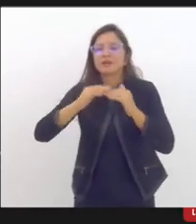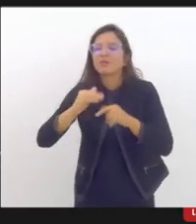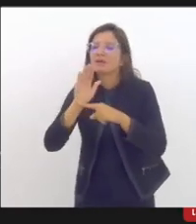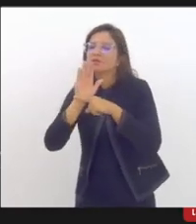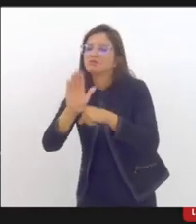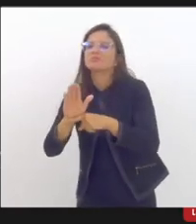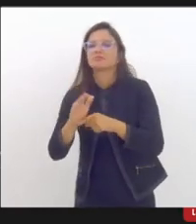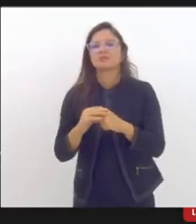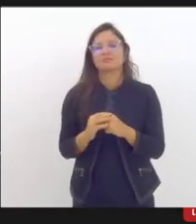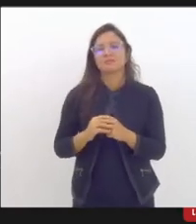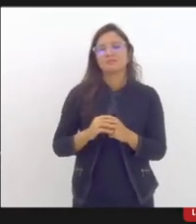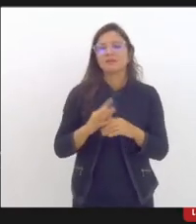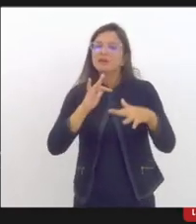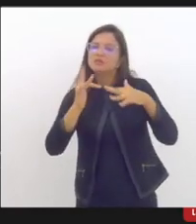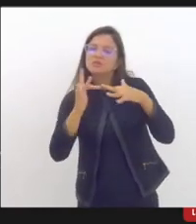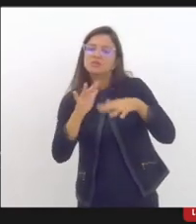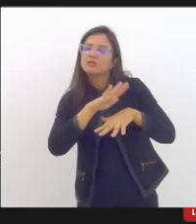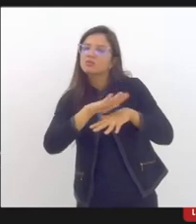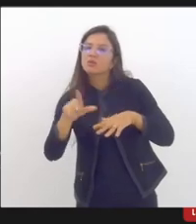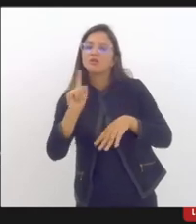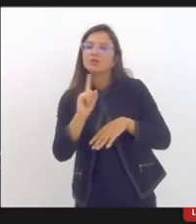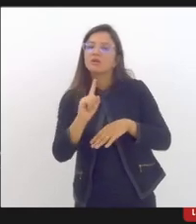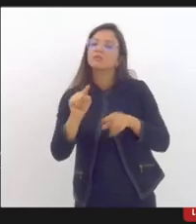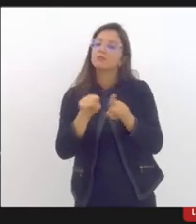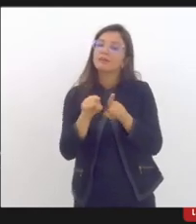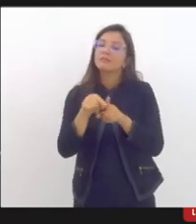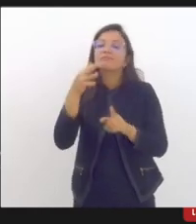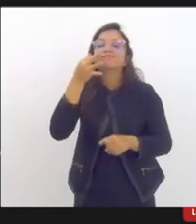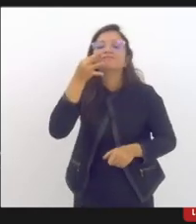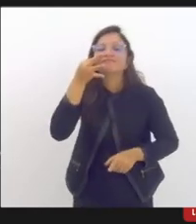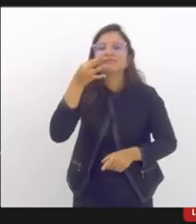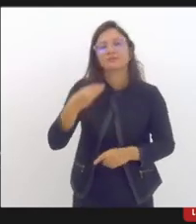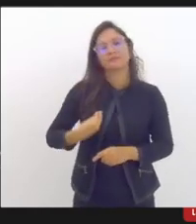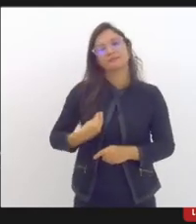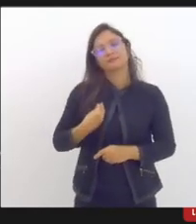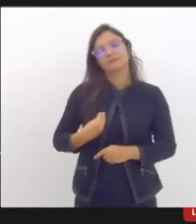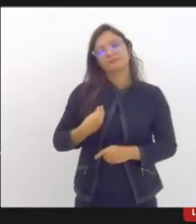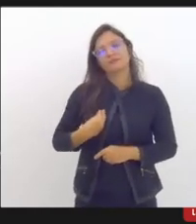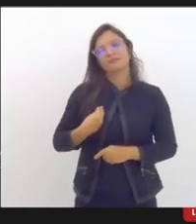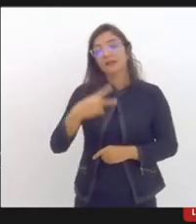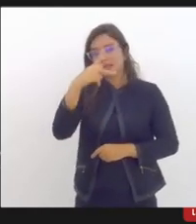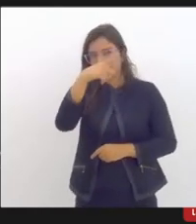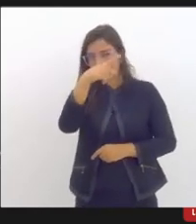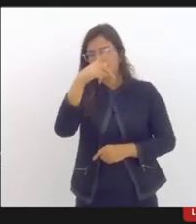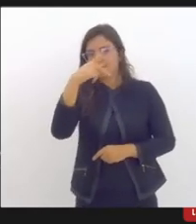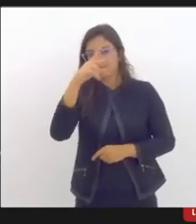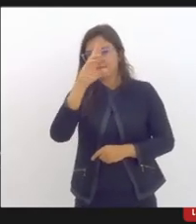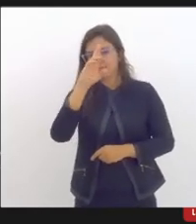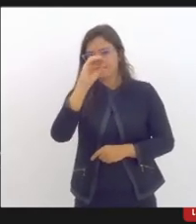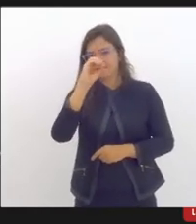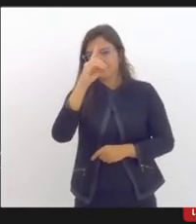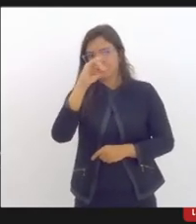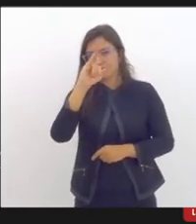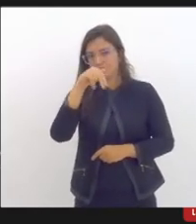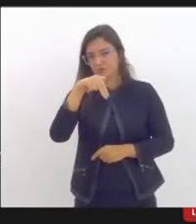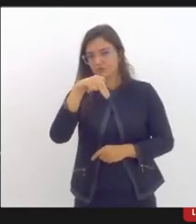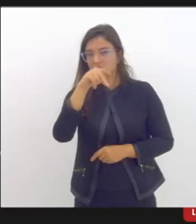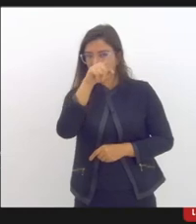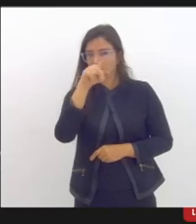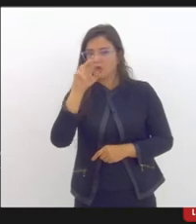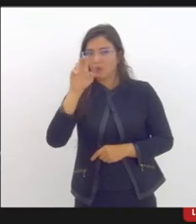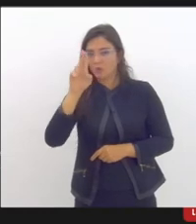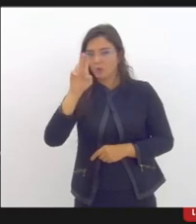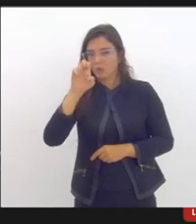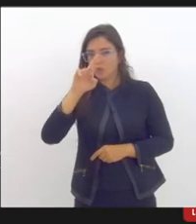mais um trabalho que a gente vai desenvolver em parceria com o Prodim da UERJ. Hoje, nós também